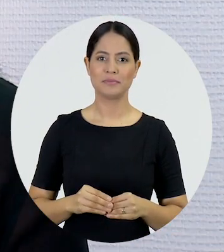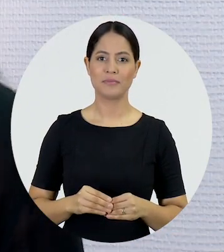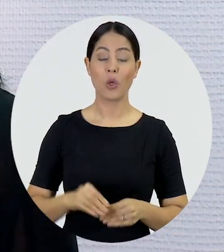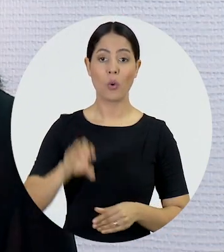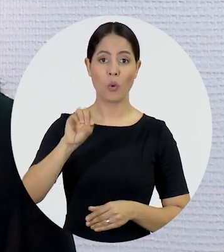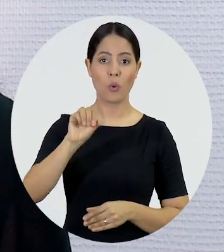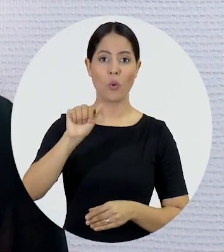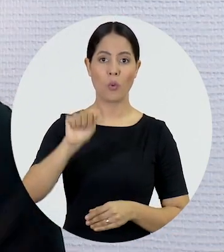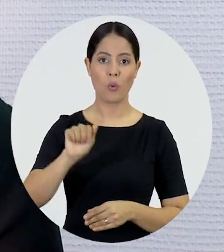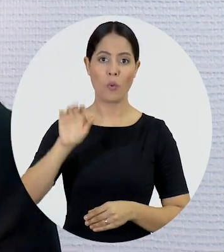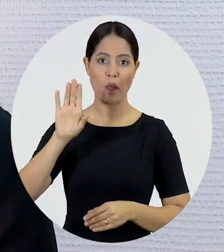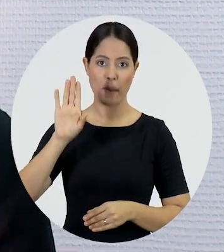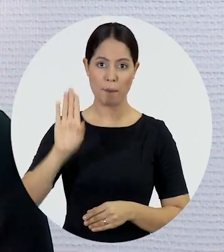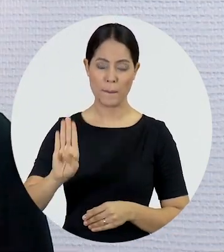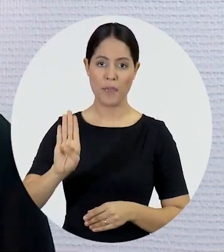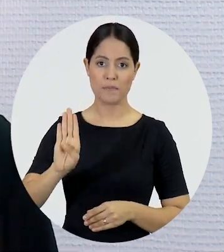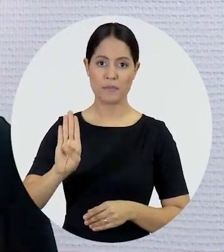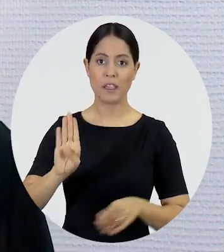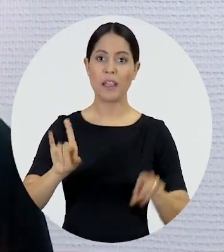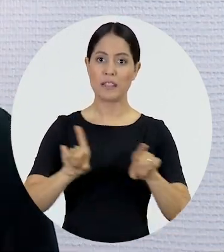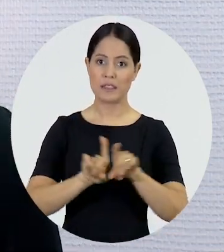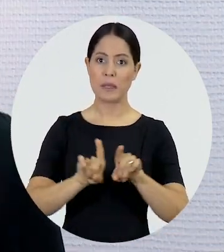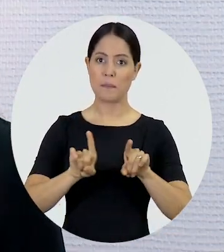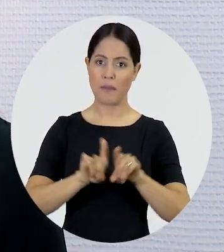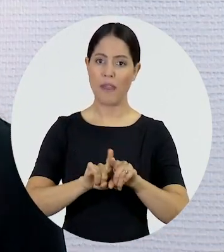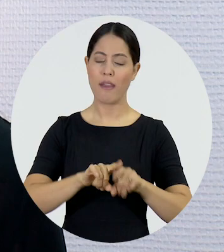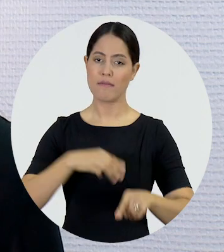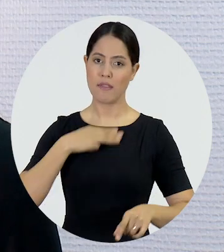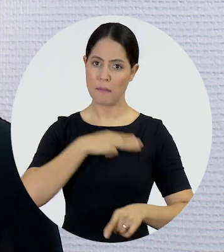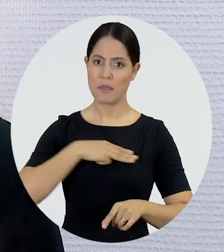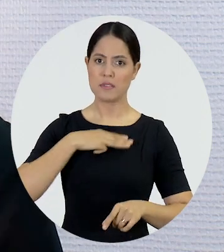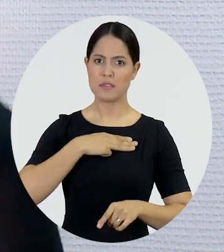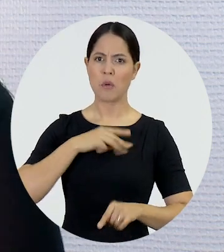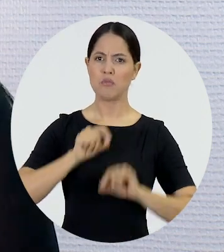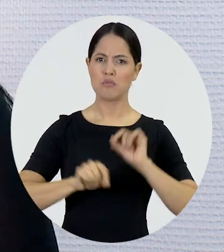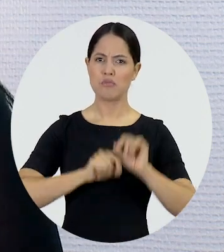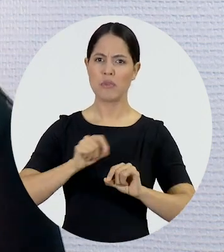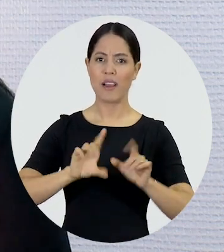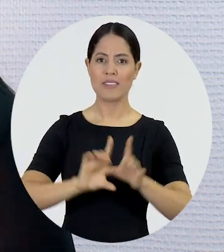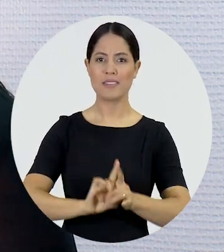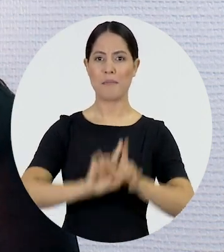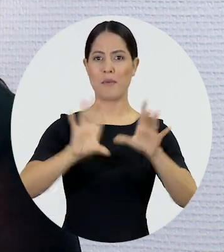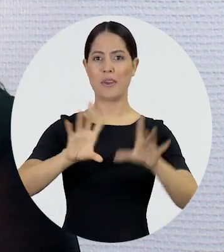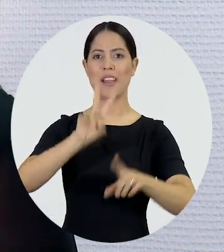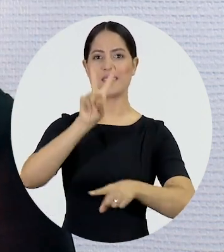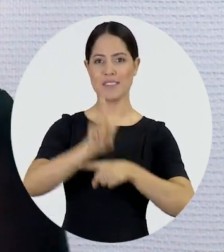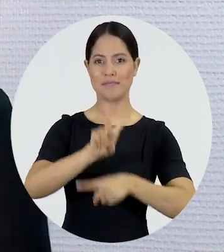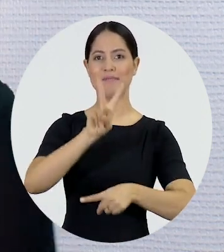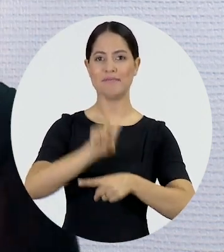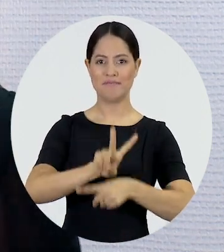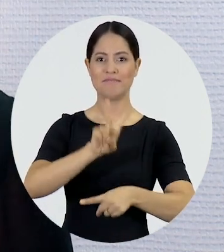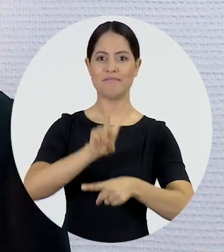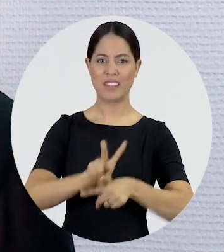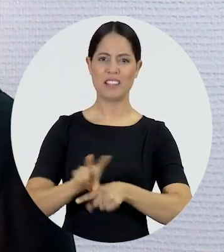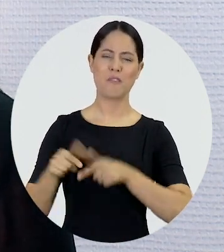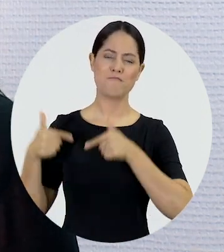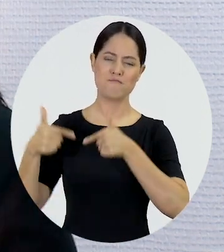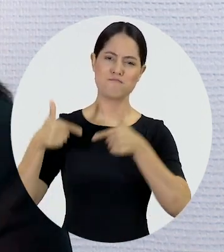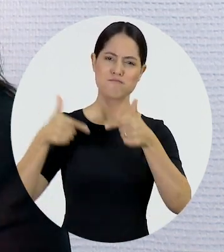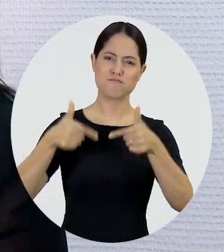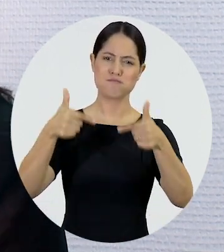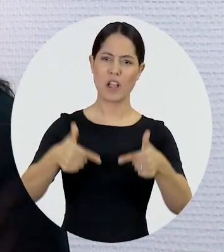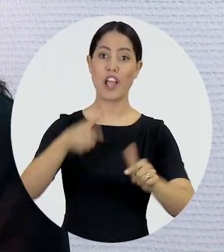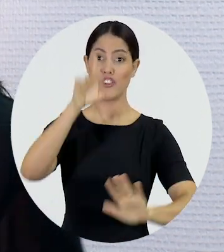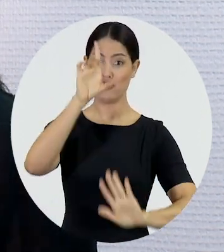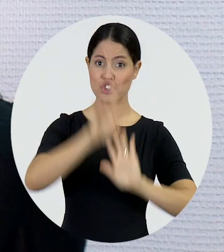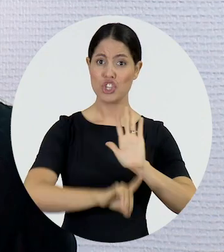E a Ordem dos Advogados do Brasil, por meio de sua missão na defesa do Estado Democrático de Direito, trabalha para